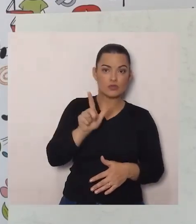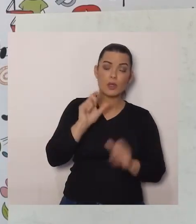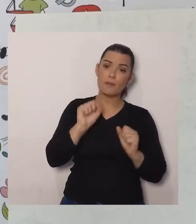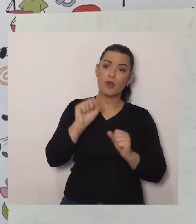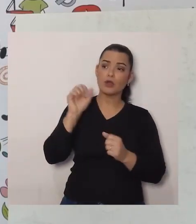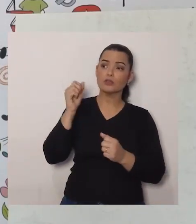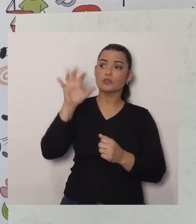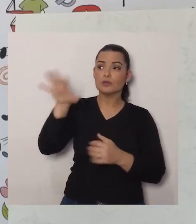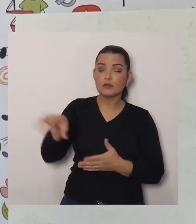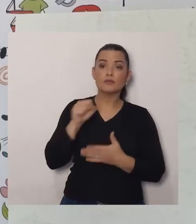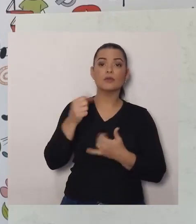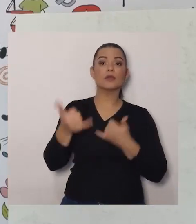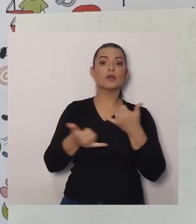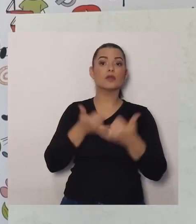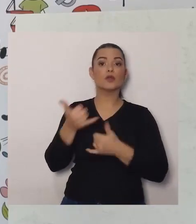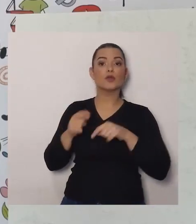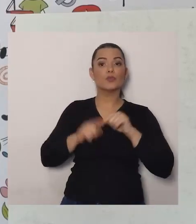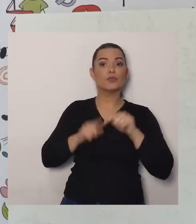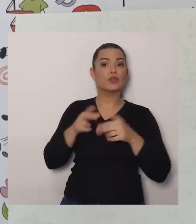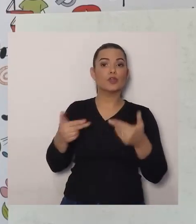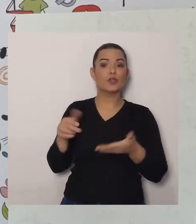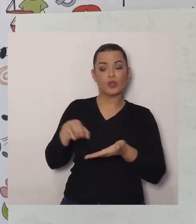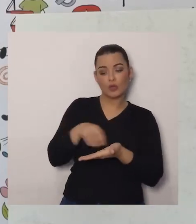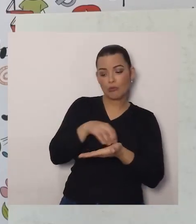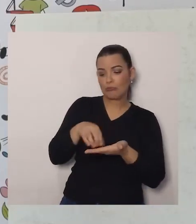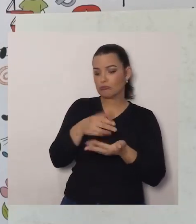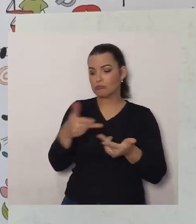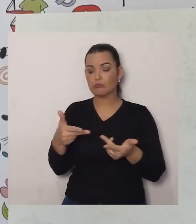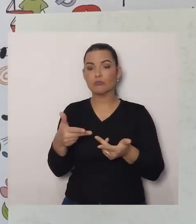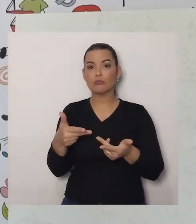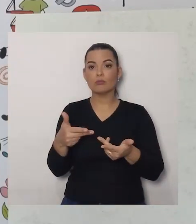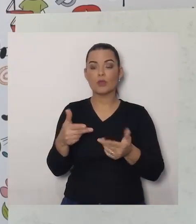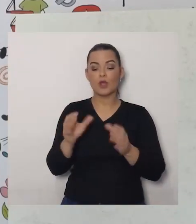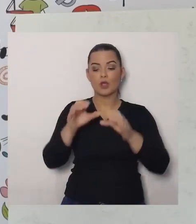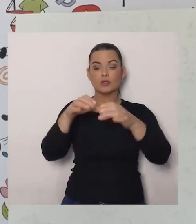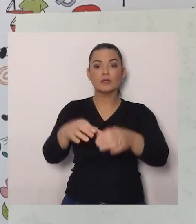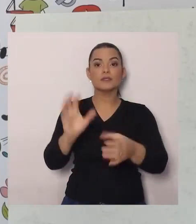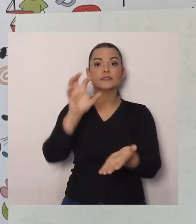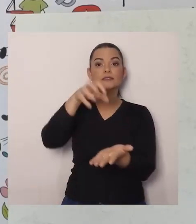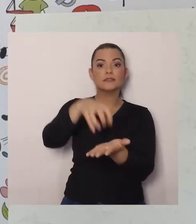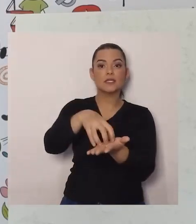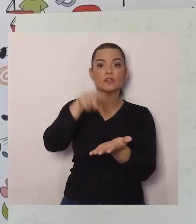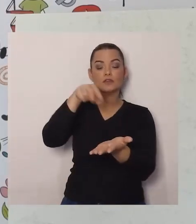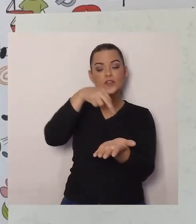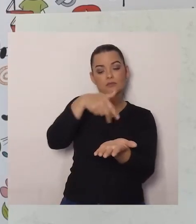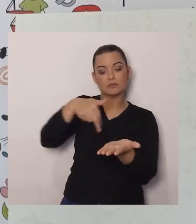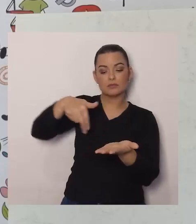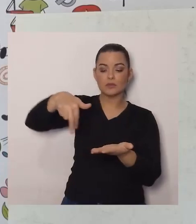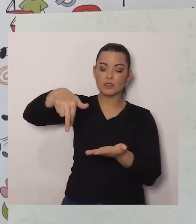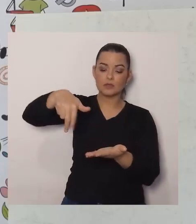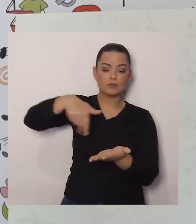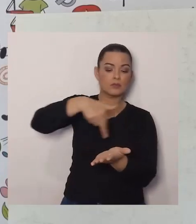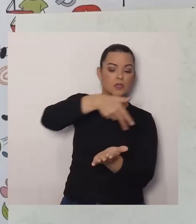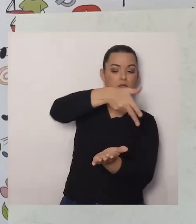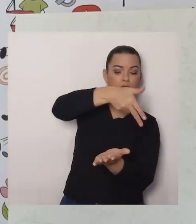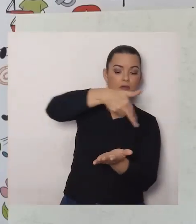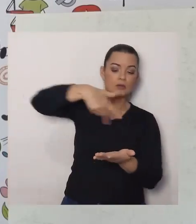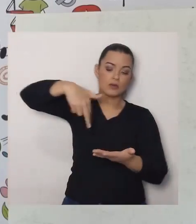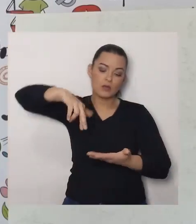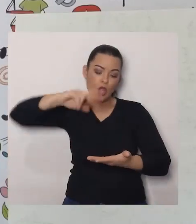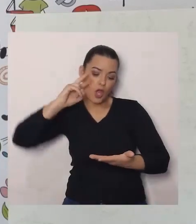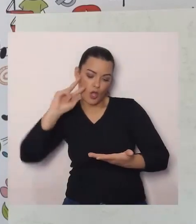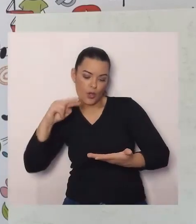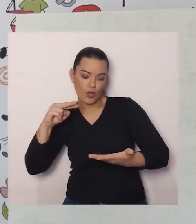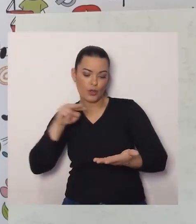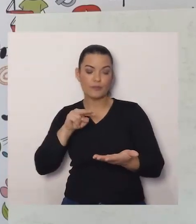central, E depois, Se movimentar, Em volta dele, Tá bom? Aí, Aí, Vocês vão pegar, E vão olhar esse objeto,